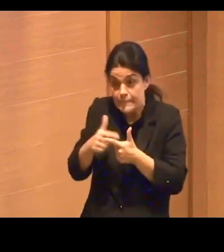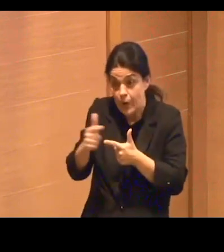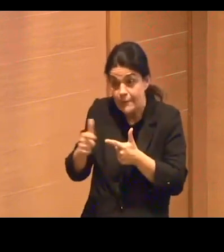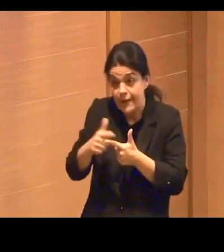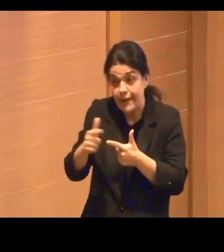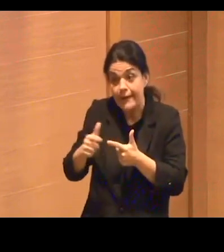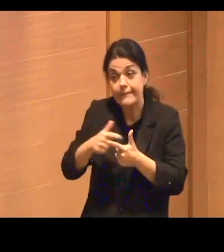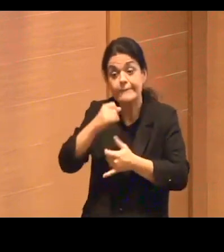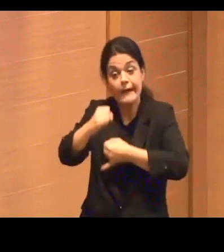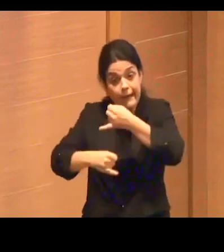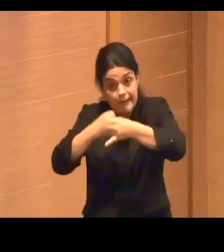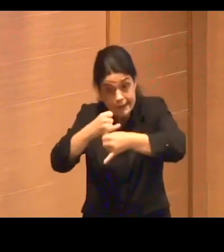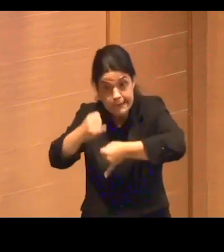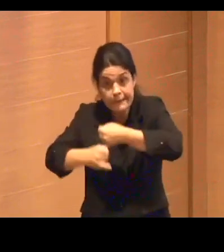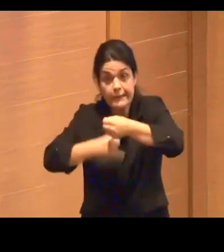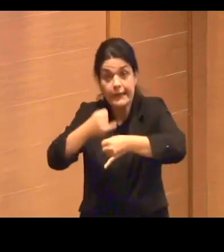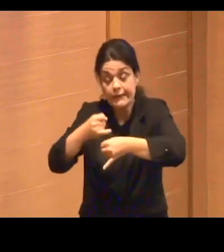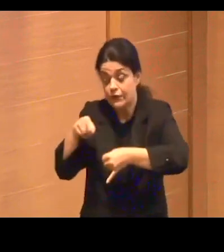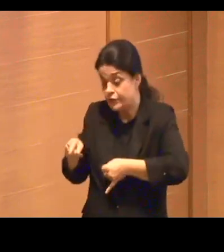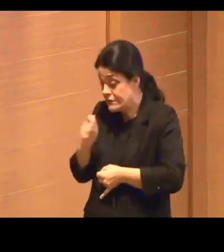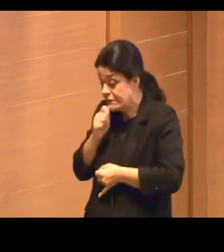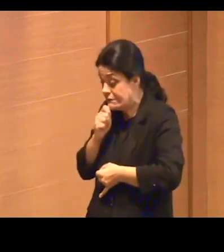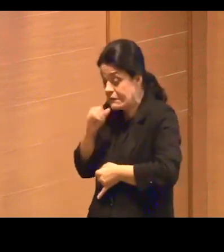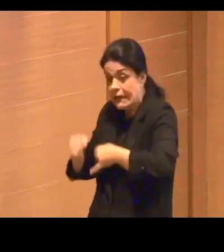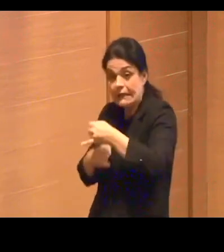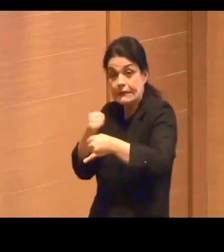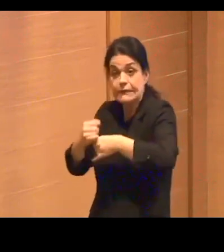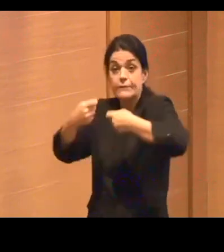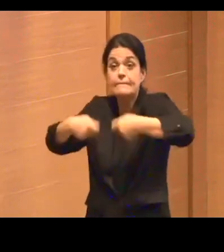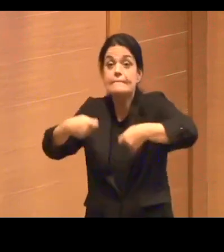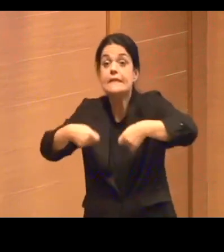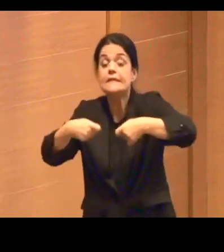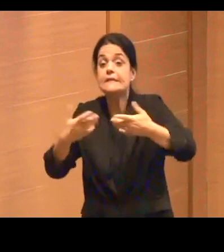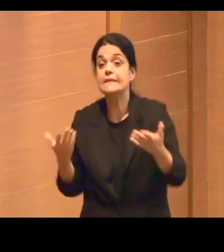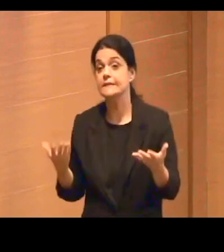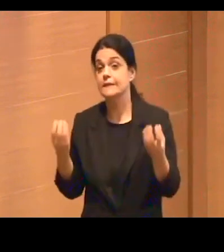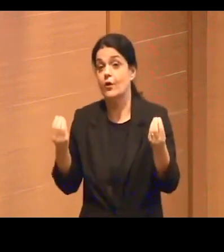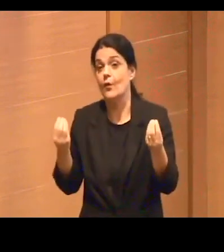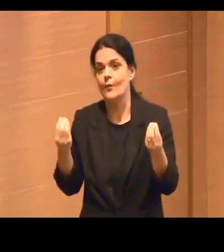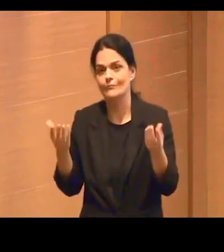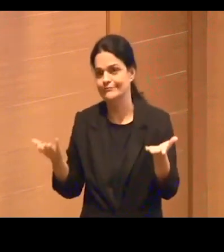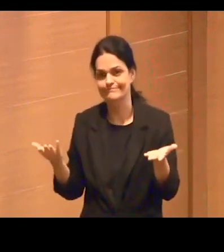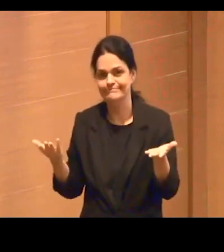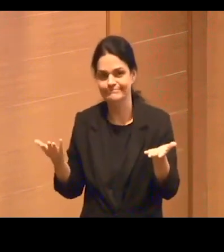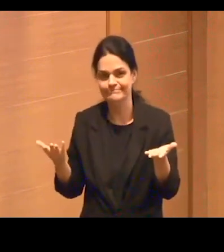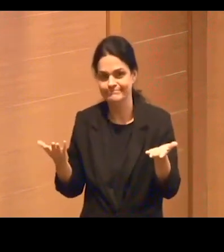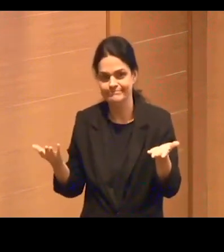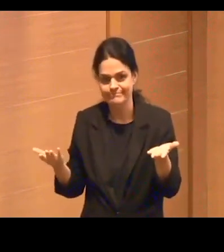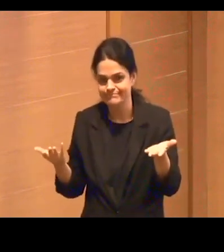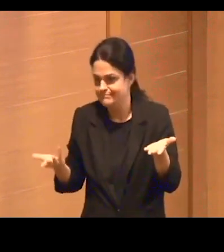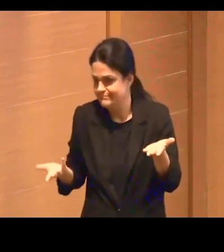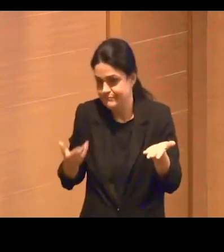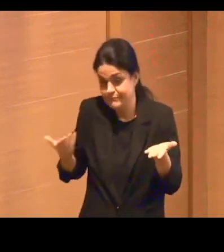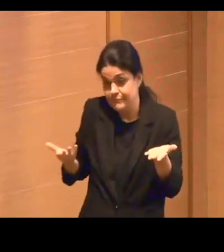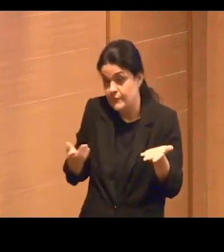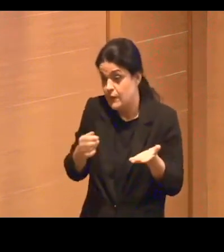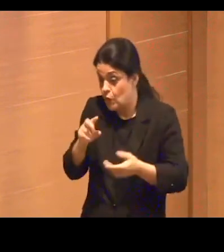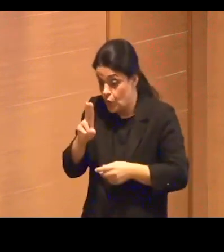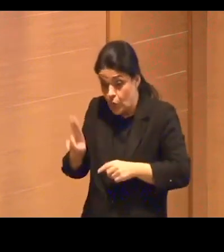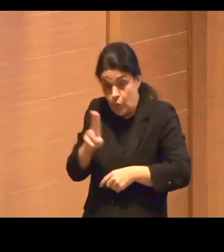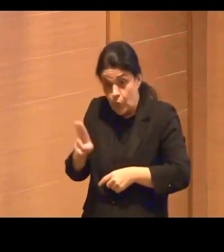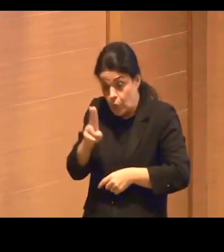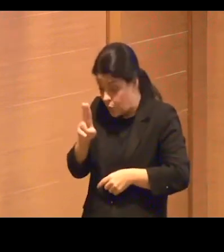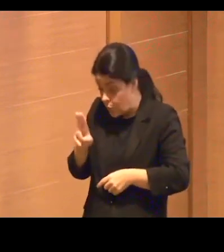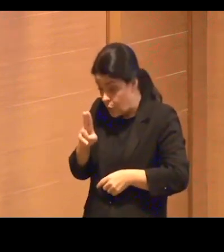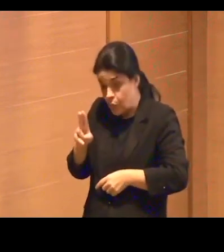esse tempo que você ficou desconectado, você tem que compensar. Brincadeira, né? Quer dizer, você está com o instrumento de trabalho, o seu